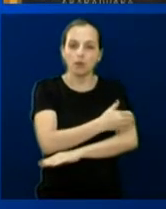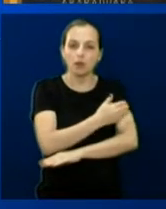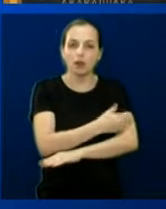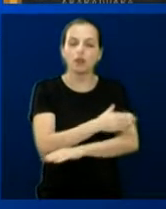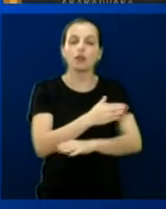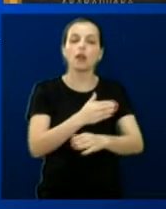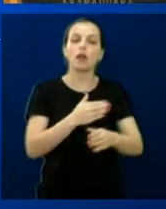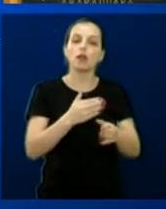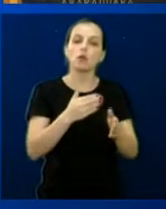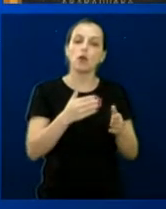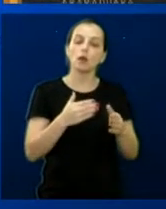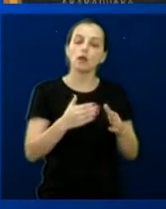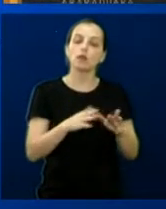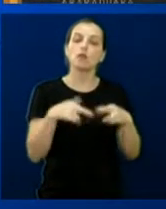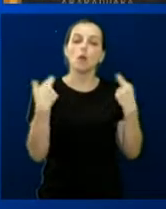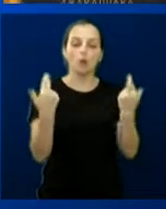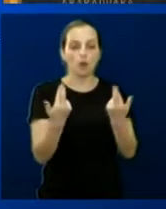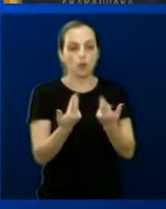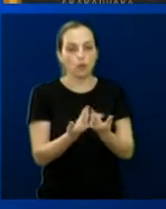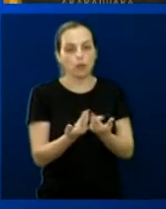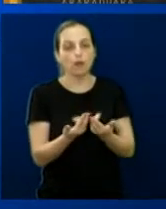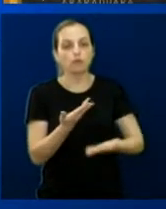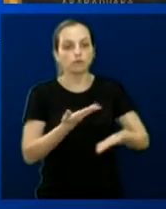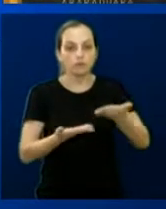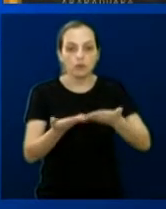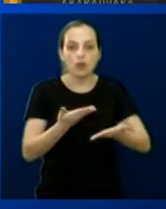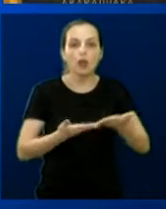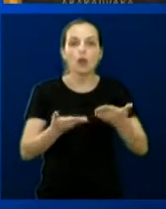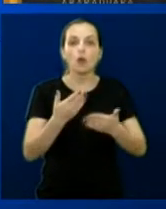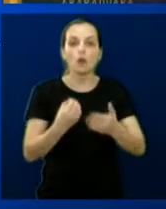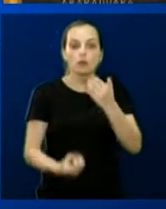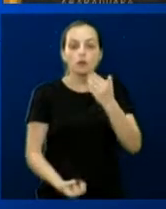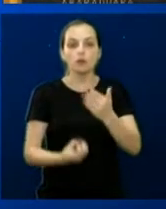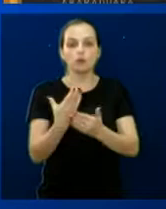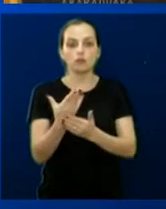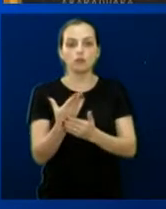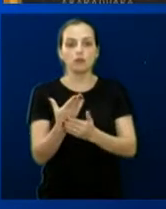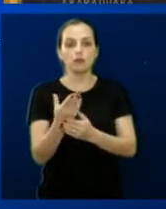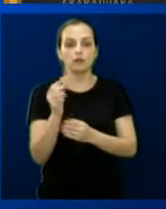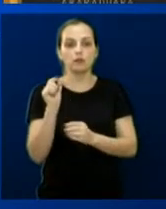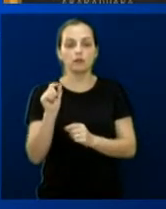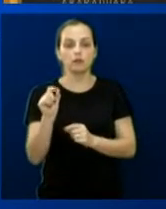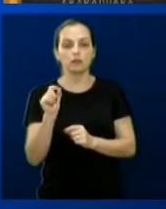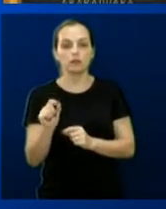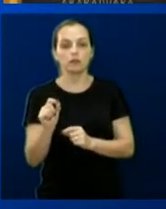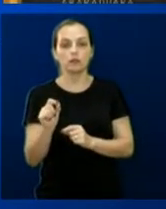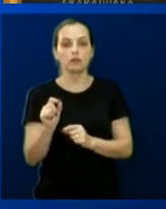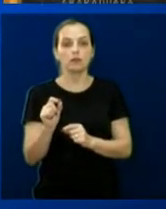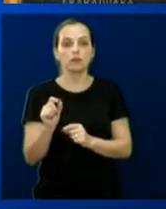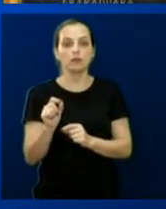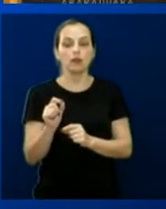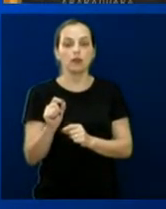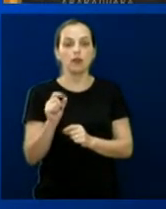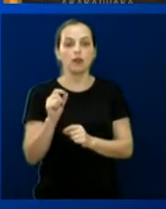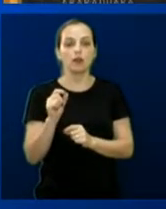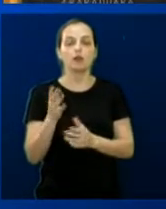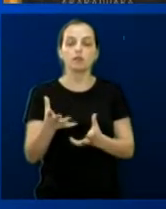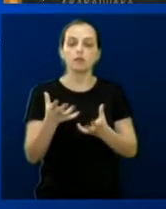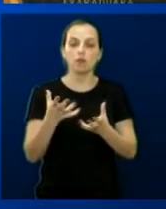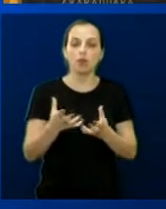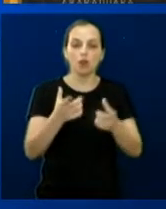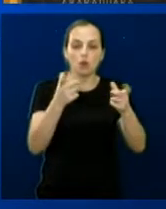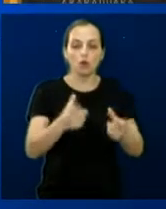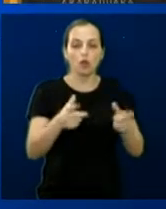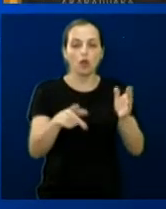saiu a demanda de um campo de beisebol aqui em Araraquara, adaptado por conta das questões financeiras. Os meninos só querem, no momento,